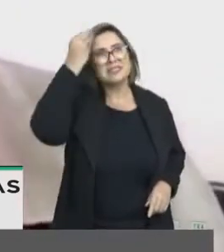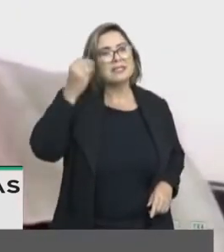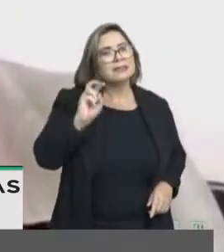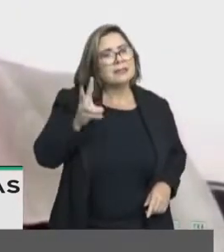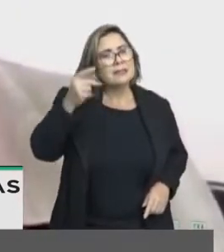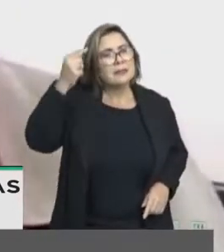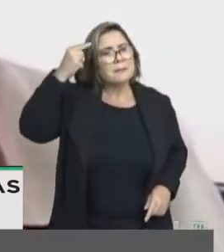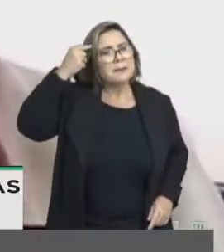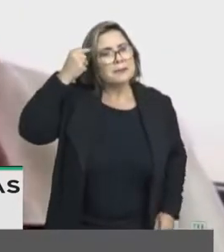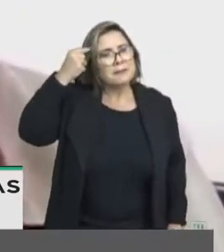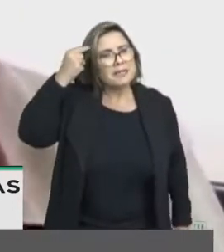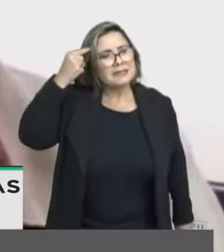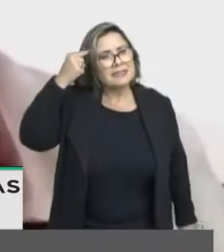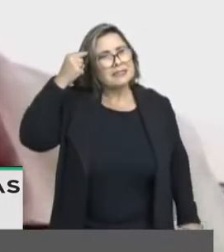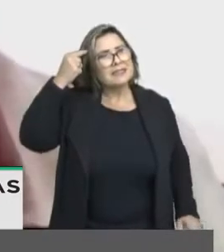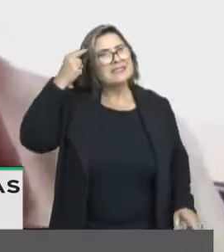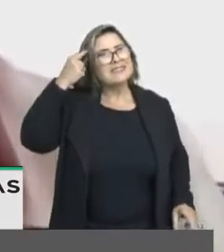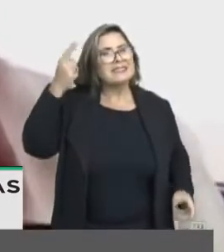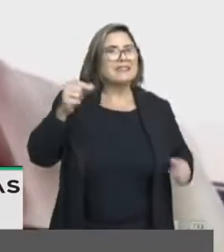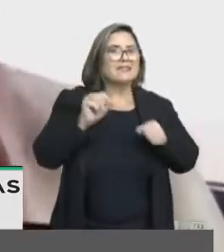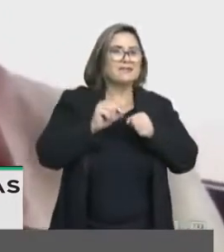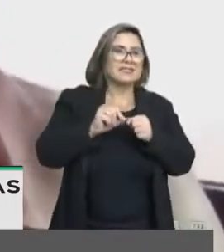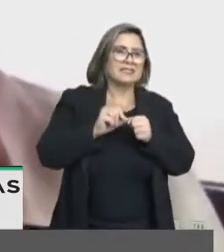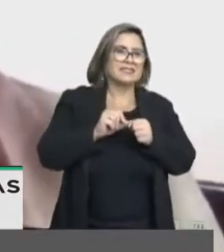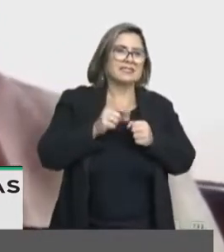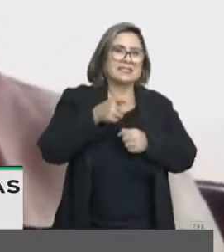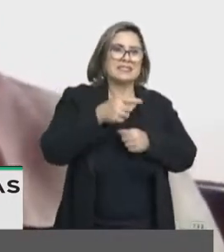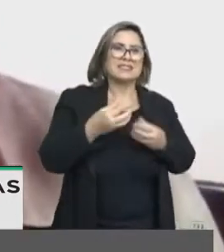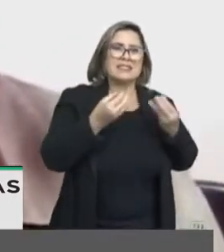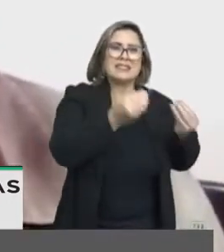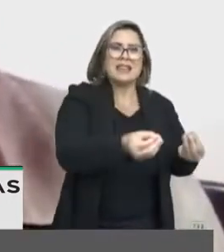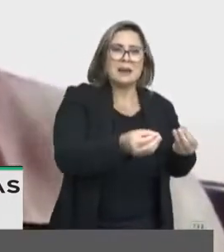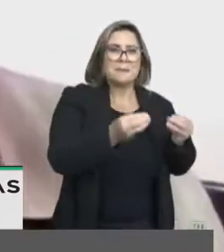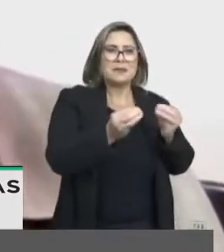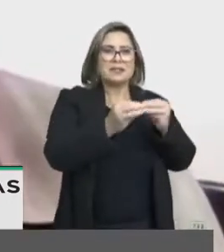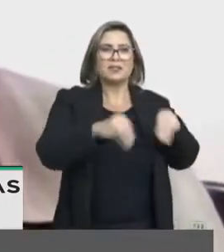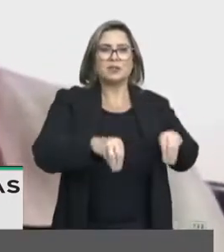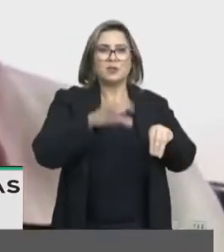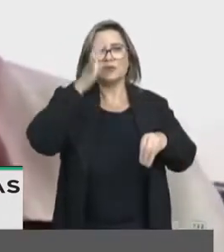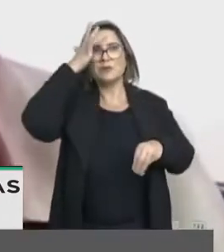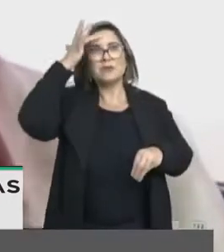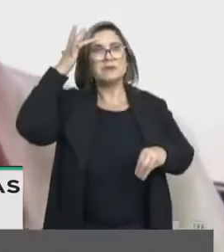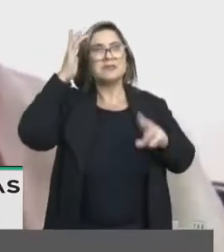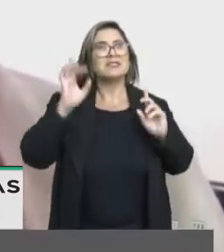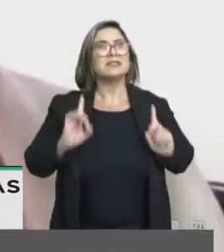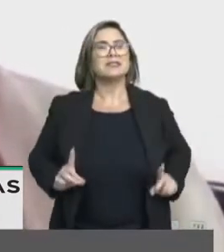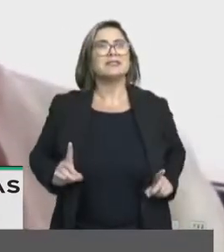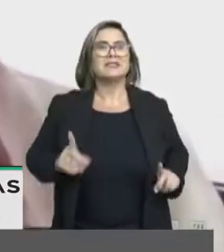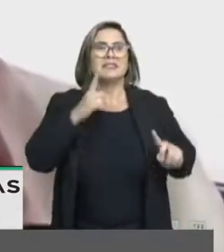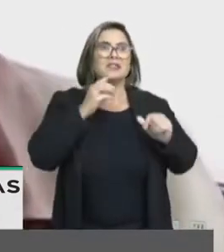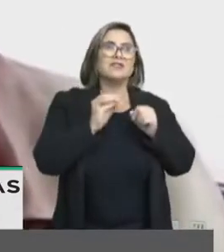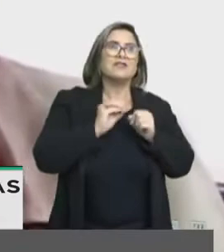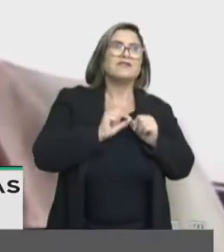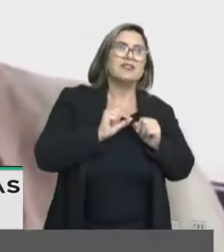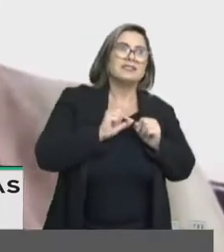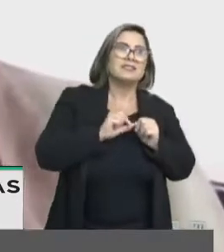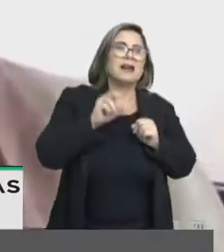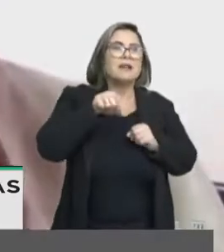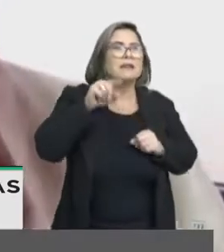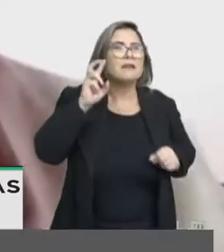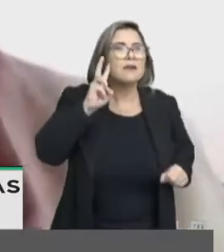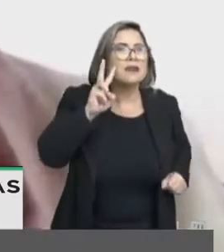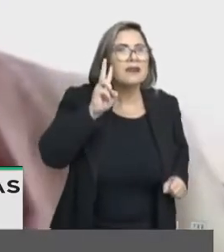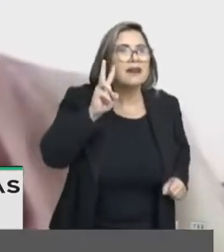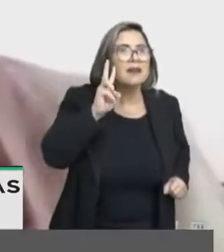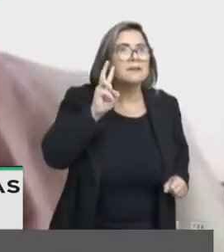que pensar em penalizar de alguma forma as pessoas com deficiência ou de tomar alguma medida, tem que lembrar